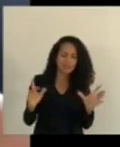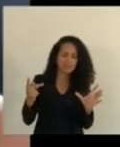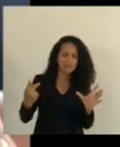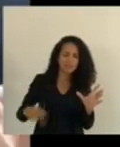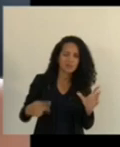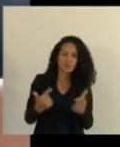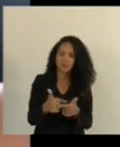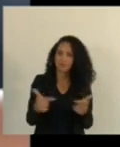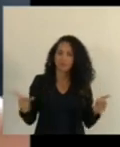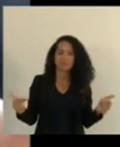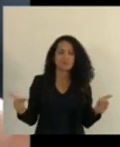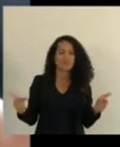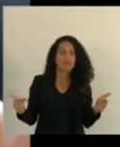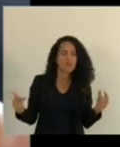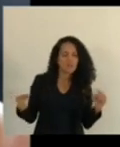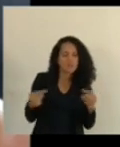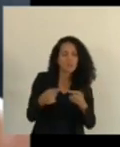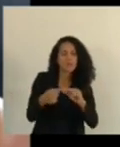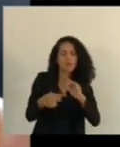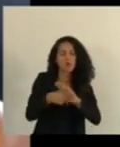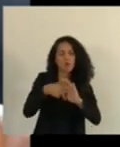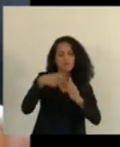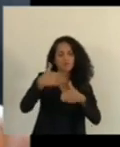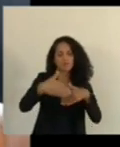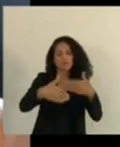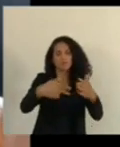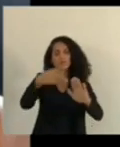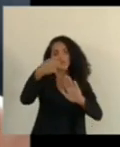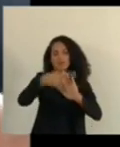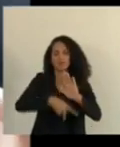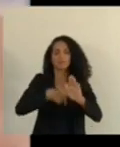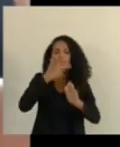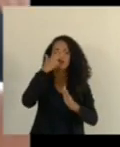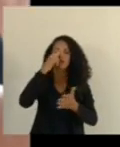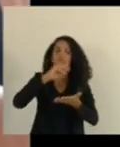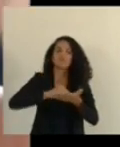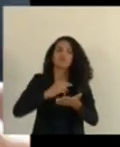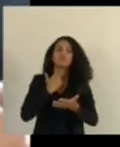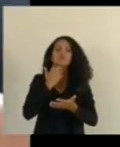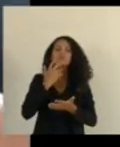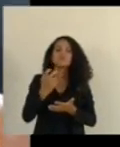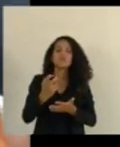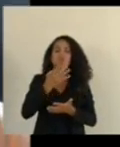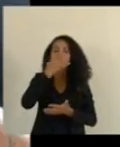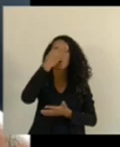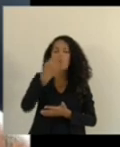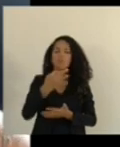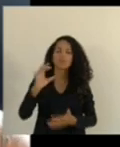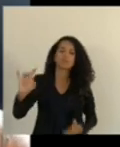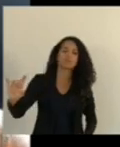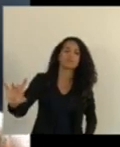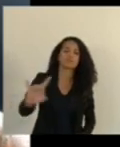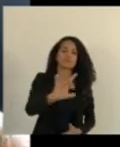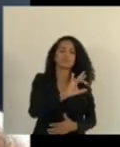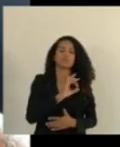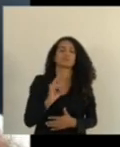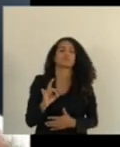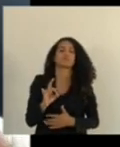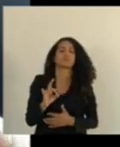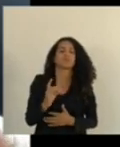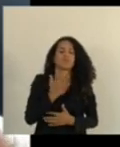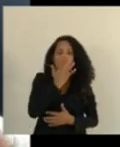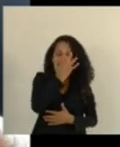ter nesse processo que é a voz a opinião dos